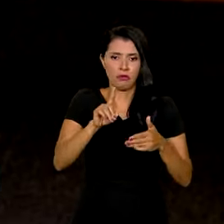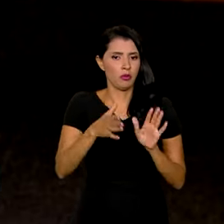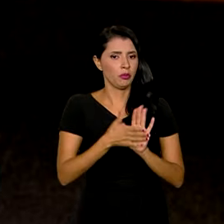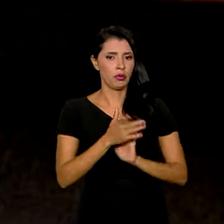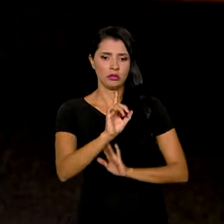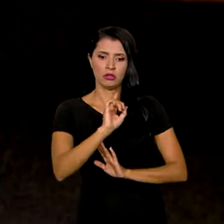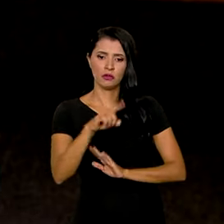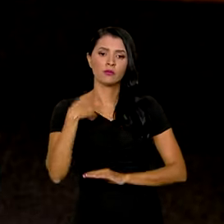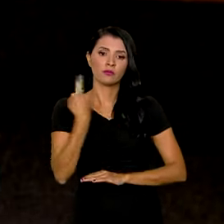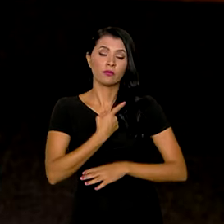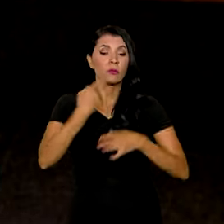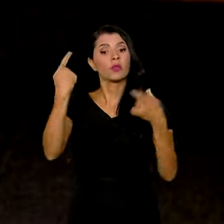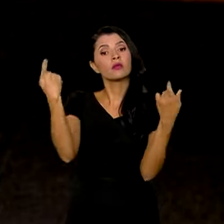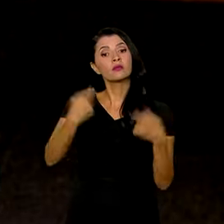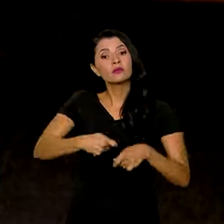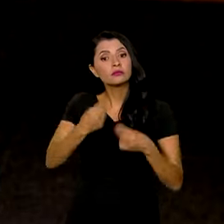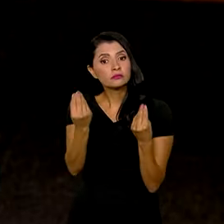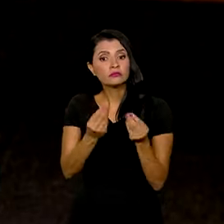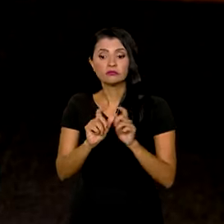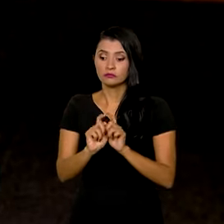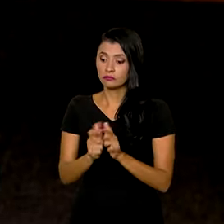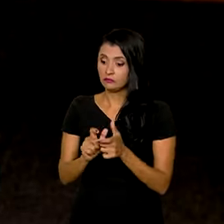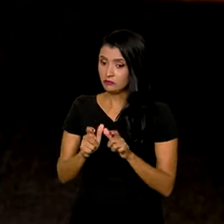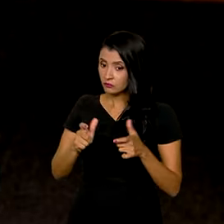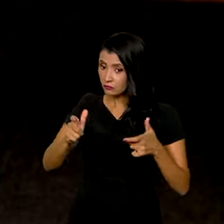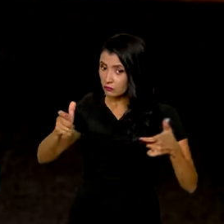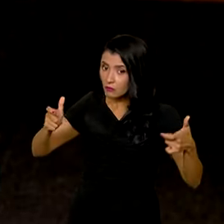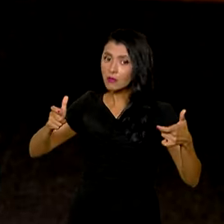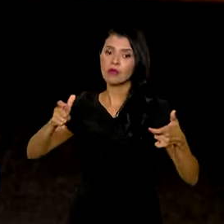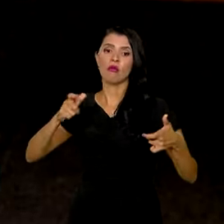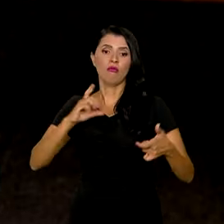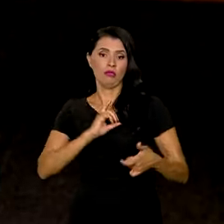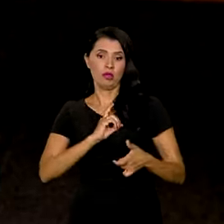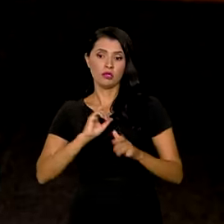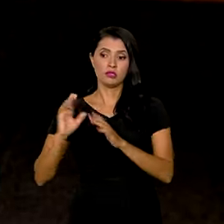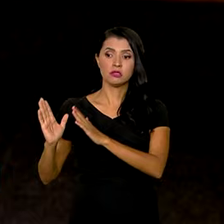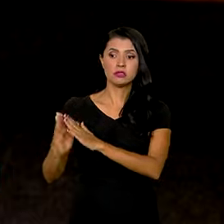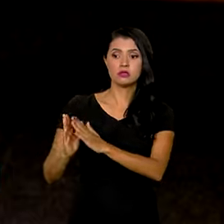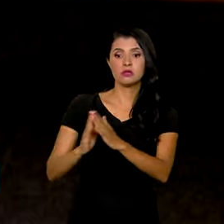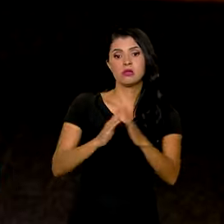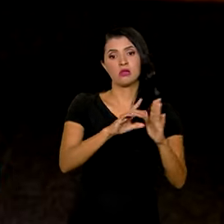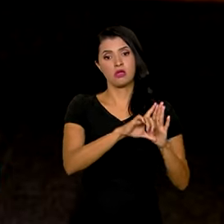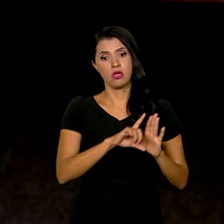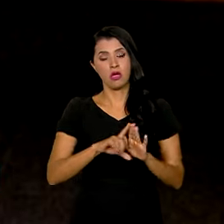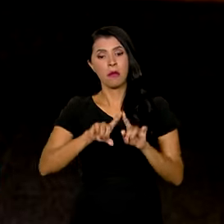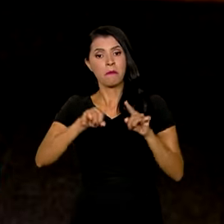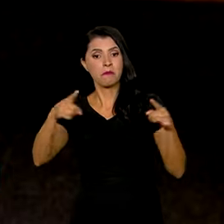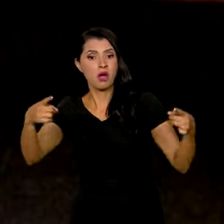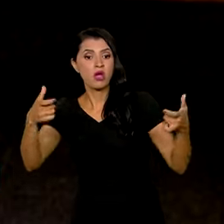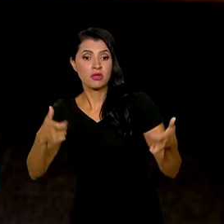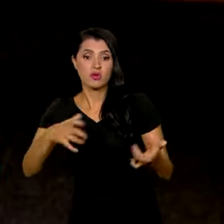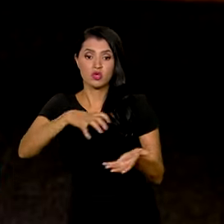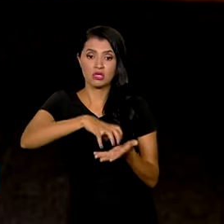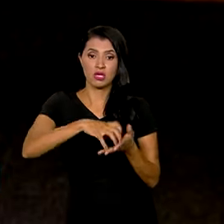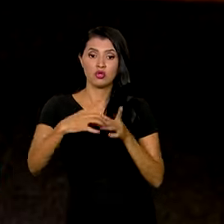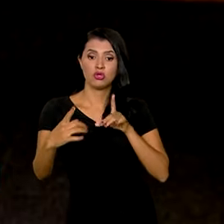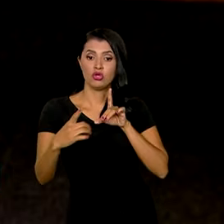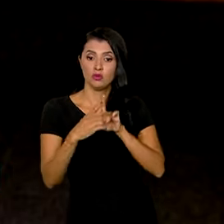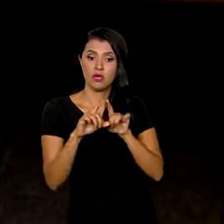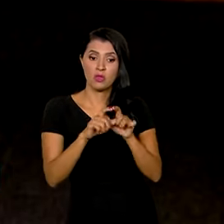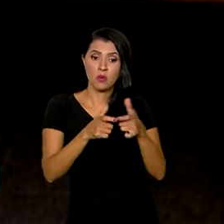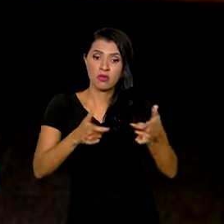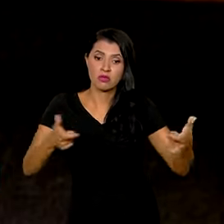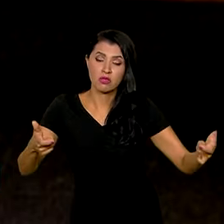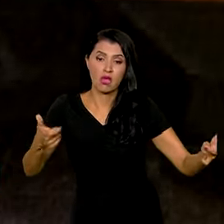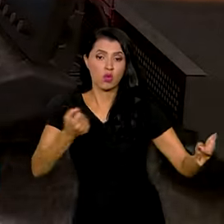a proposta. Nós precisamos aumentar o número de delegacias, mas nós precisamos aumentar os números de centros de atendimento, nós precisamos